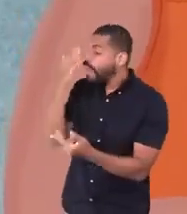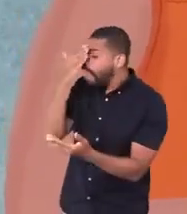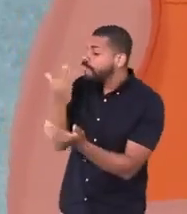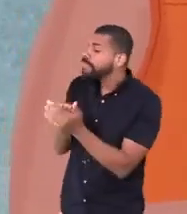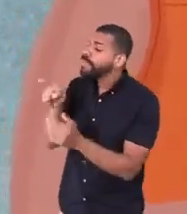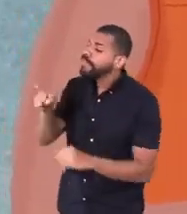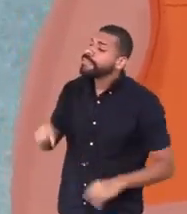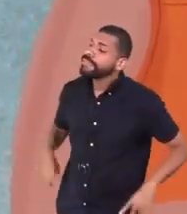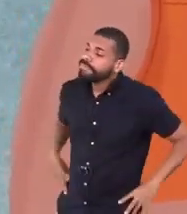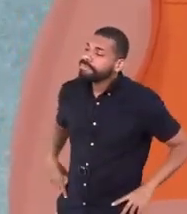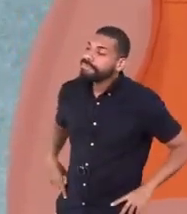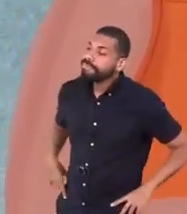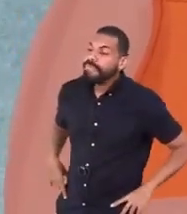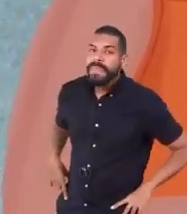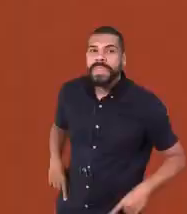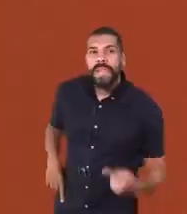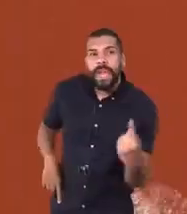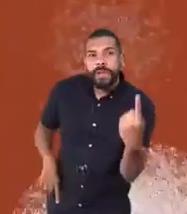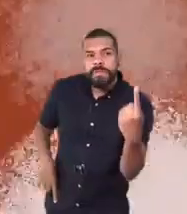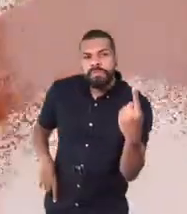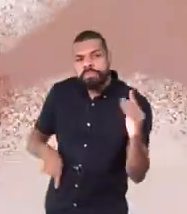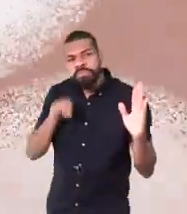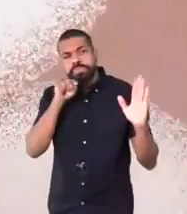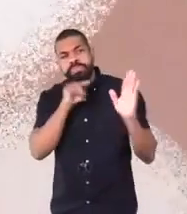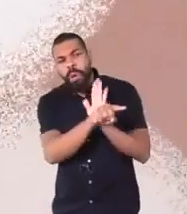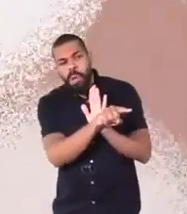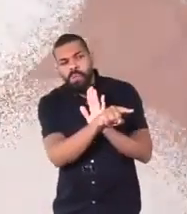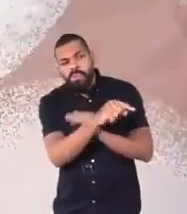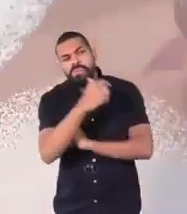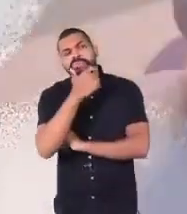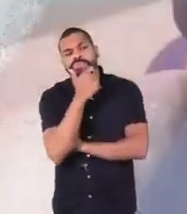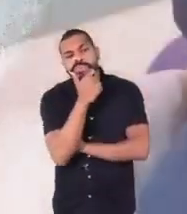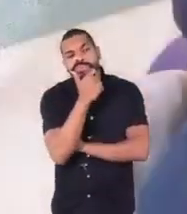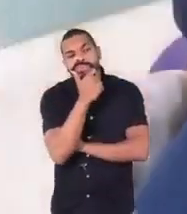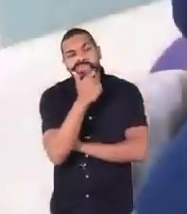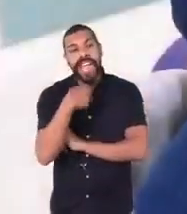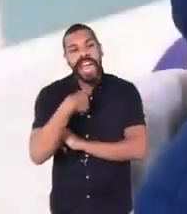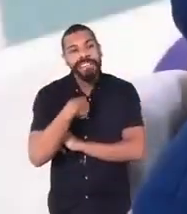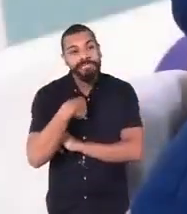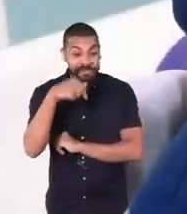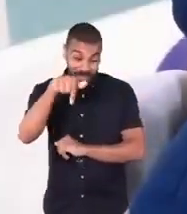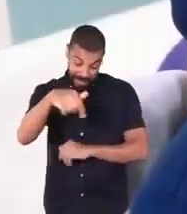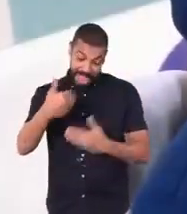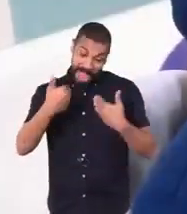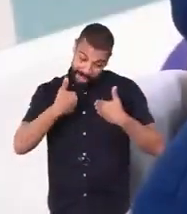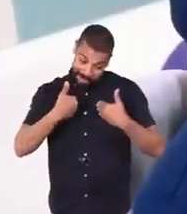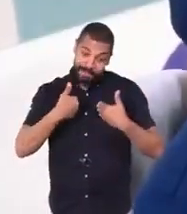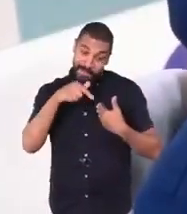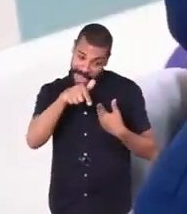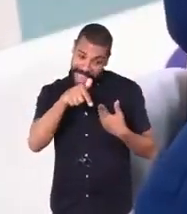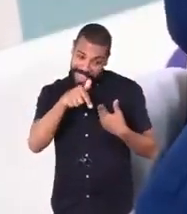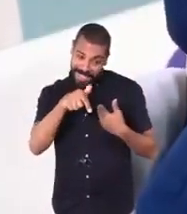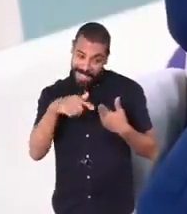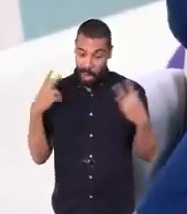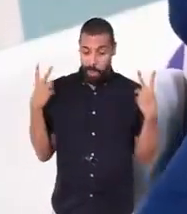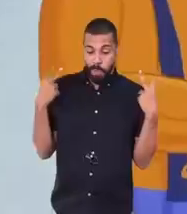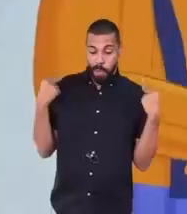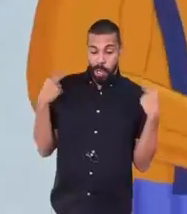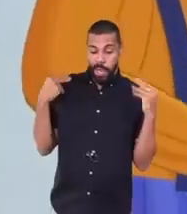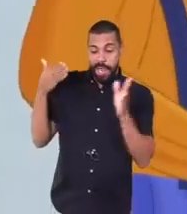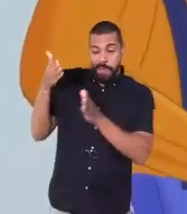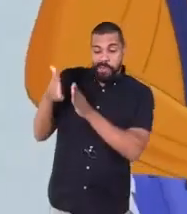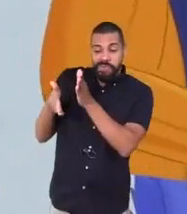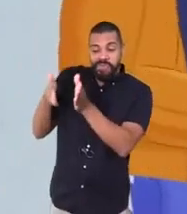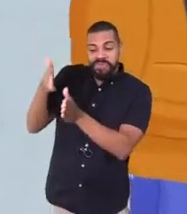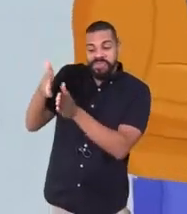senhor? Uma pessoa perguntou Por que eu era esse maquinista?